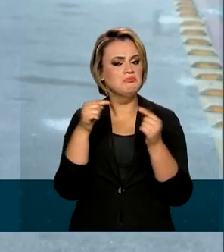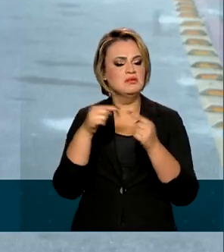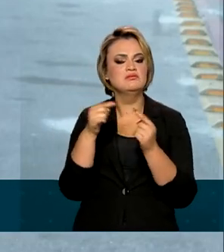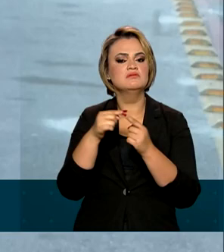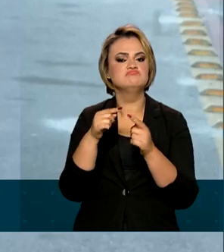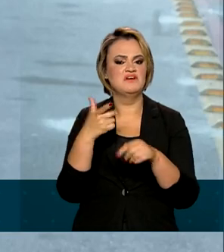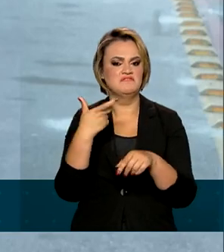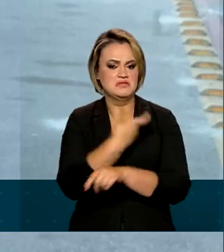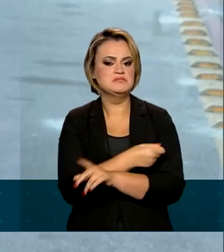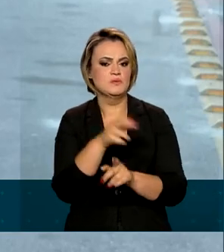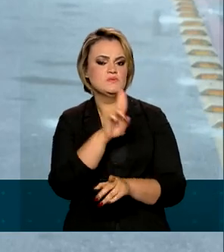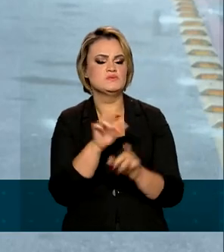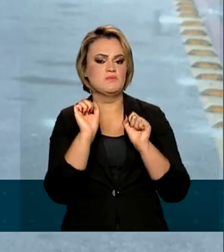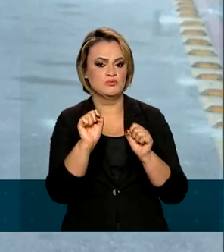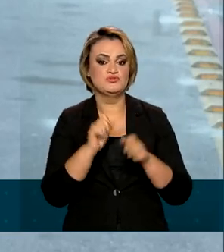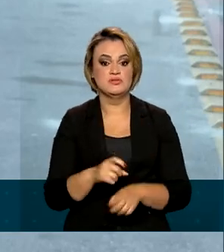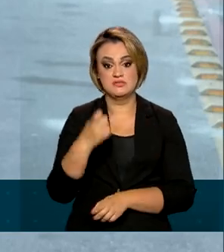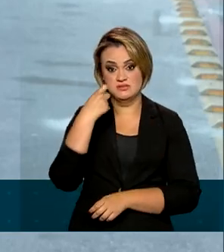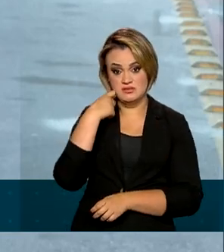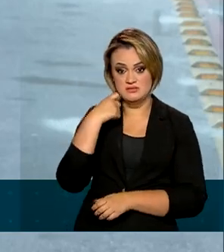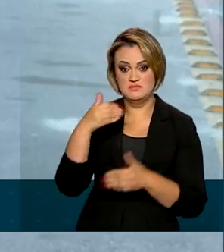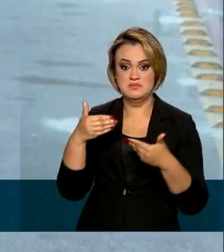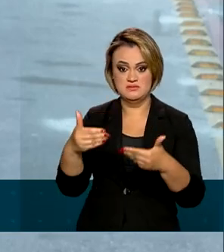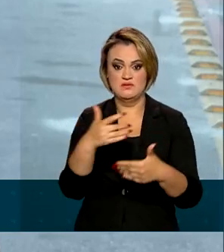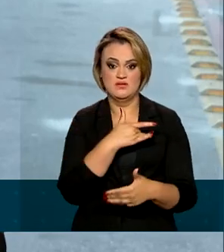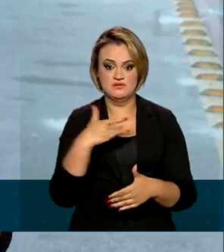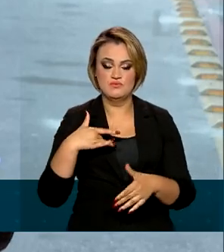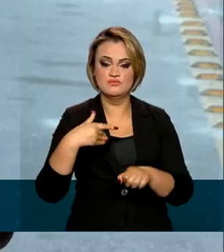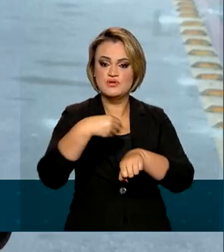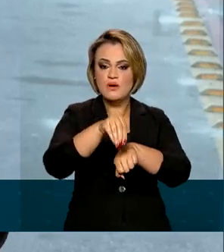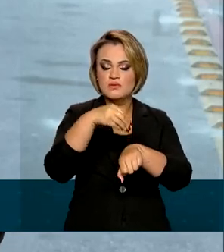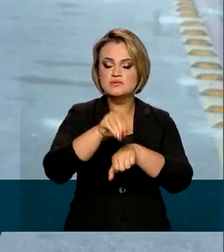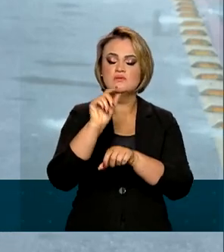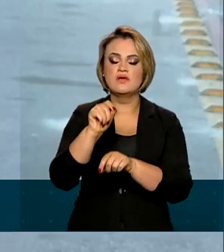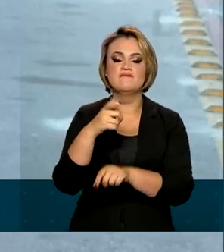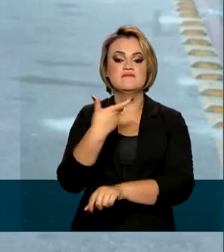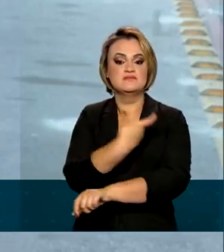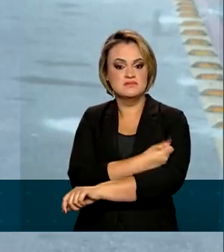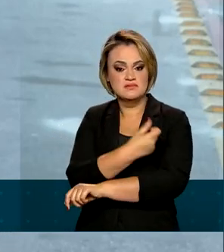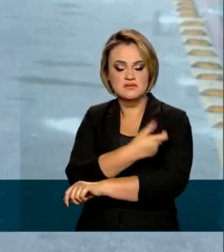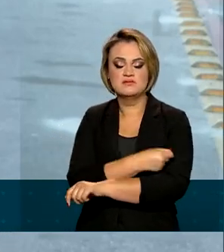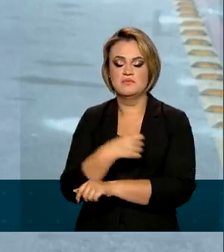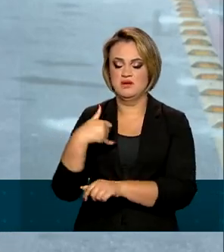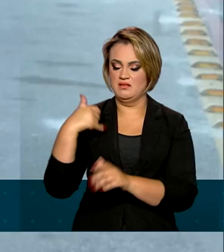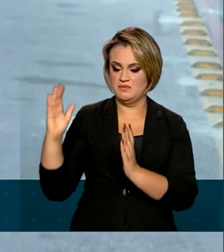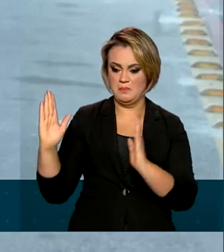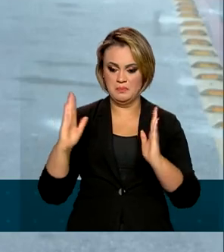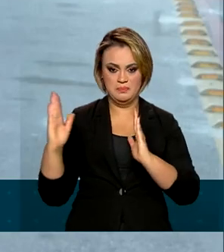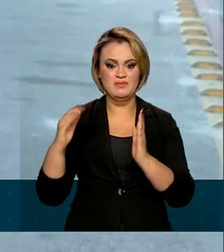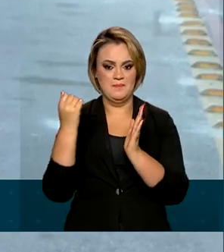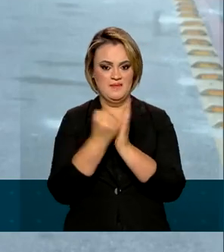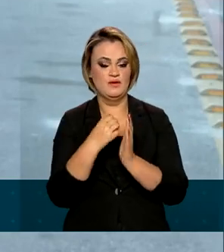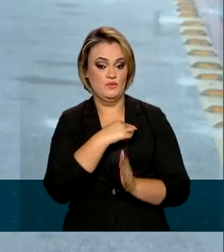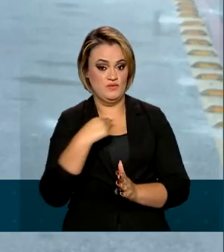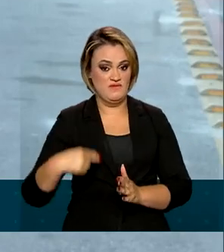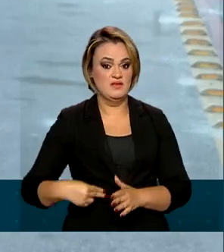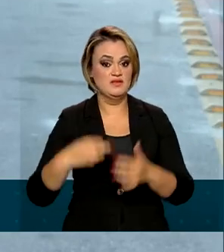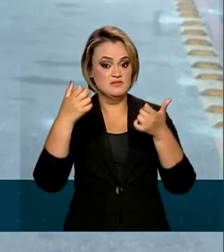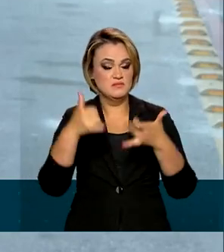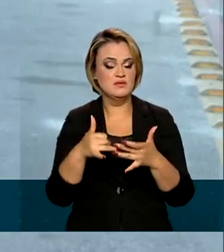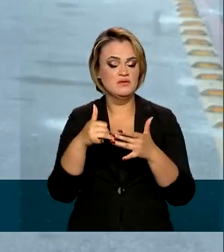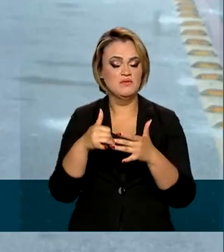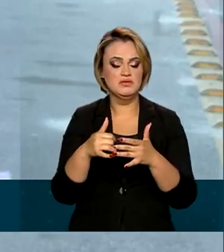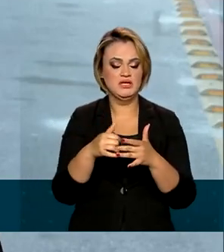do imunizante. Na sexta-feira, Ministério da Saúde recomendou a aplicação da vacina para essas crianças e informou que os